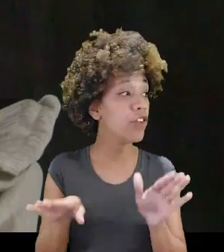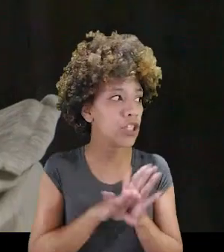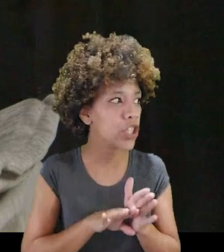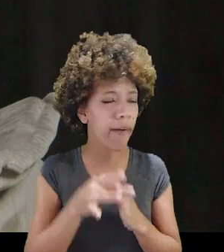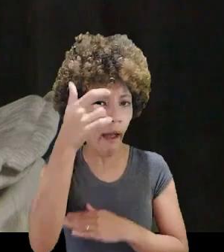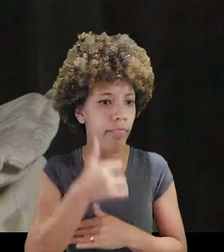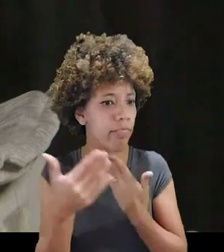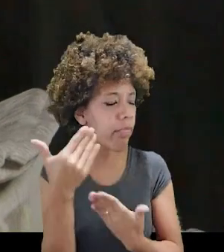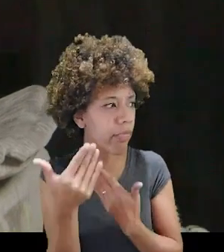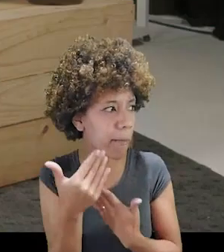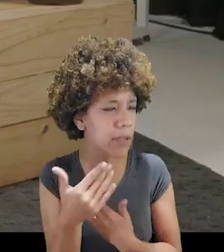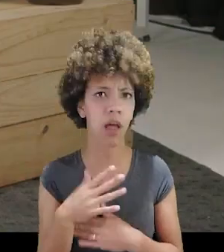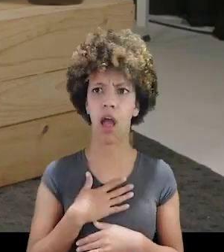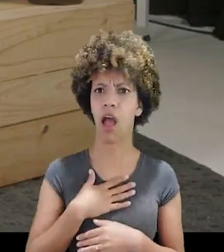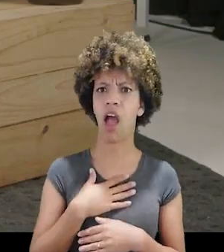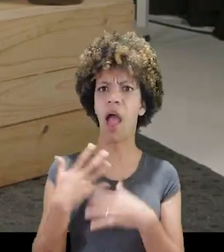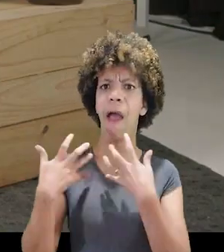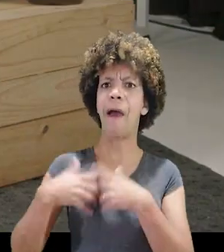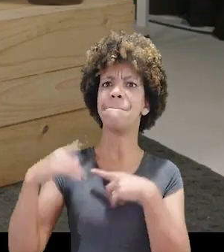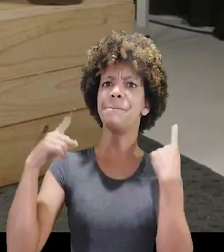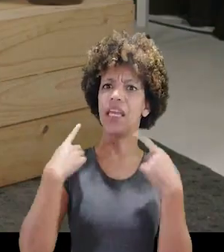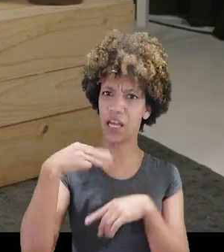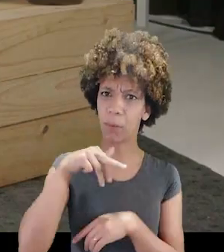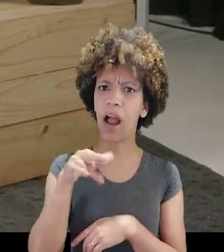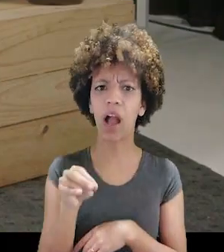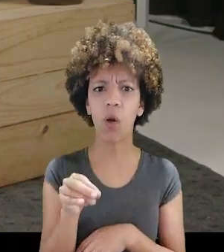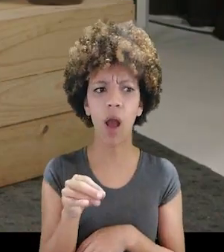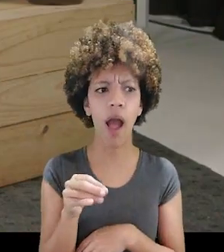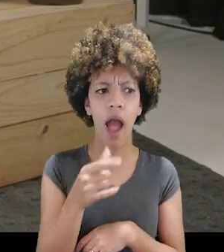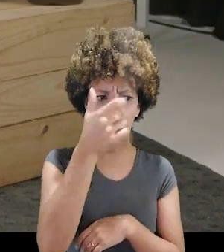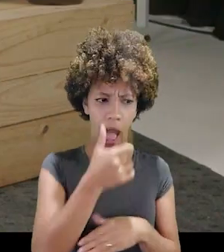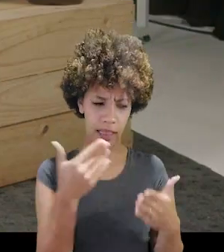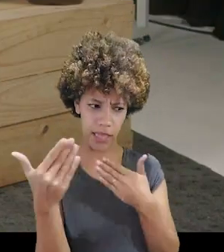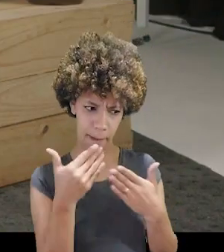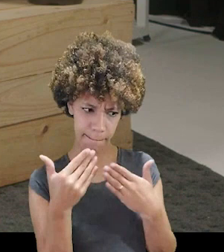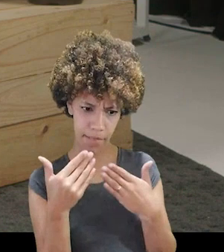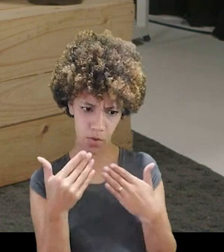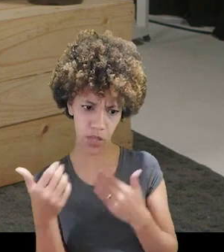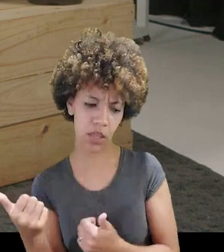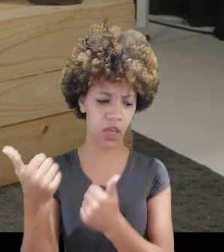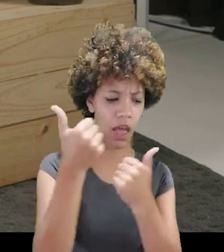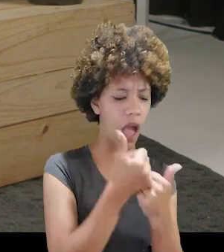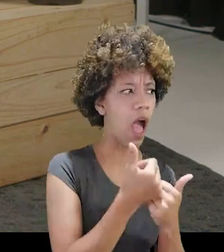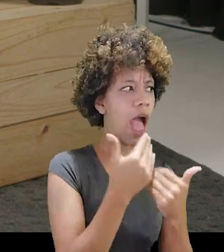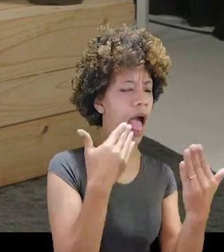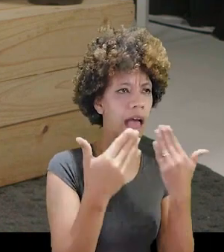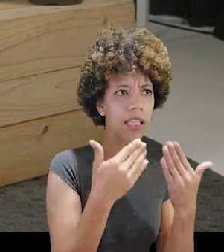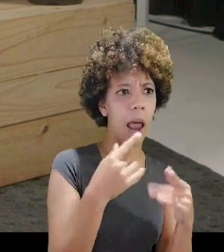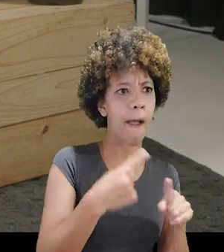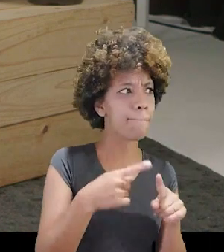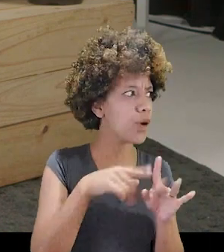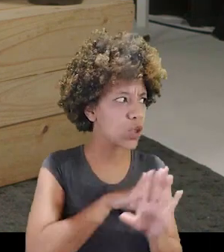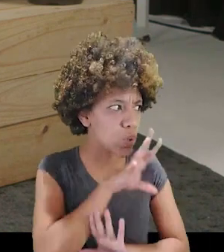sim. E você chega na sua terapeuta, porque imagina... Agora eu estou pirando, hein, Marcão? A terapeuta da terapeuta, essa mulher é muito top. Sim. Porque ela